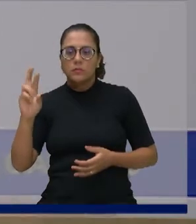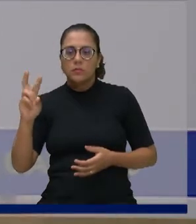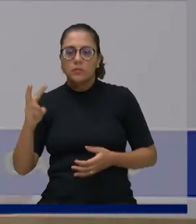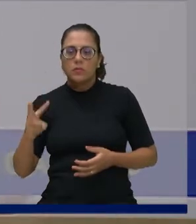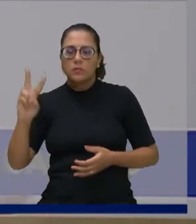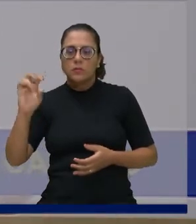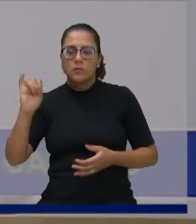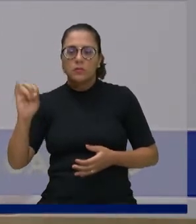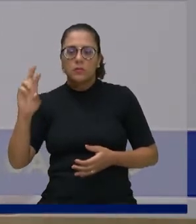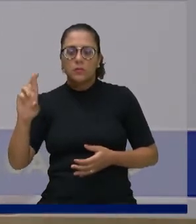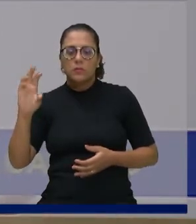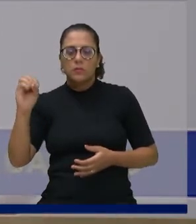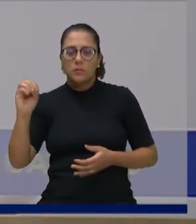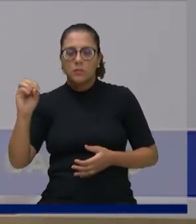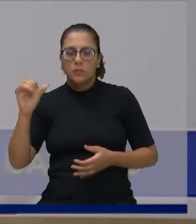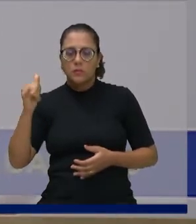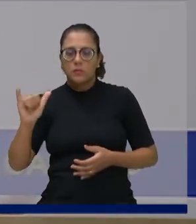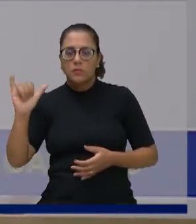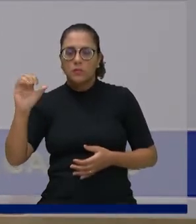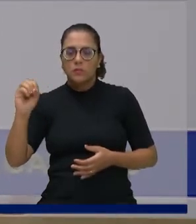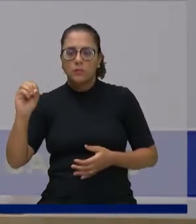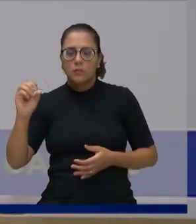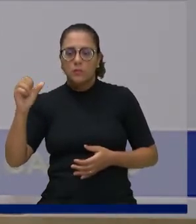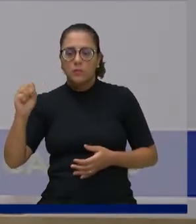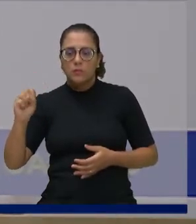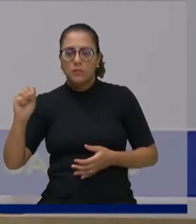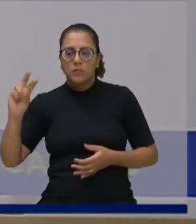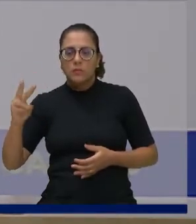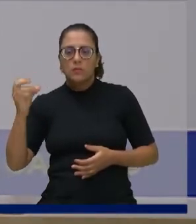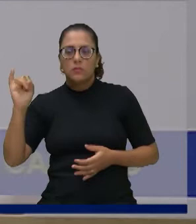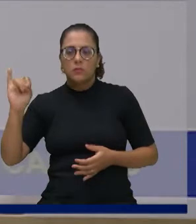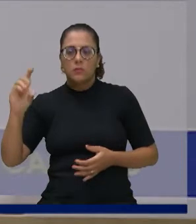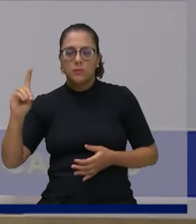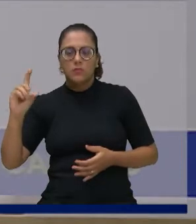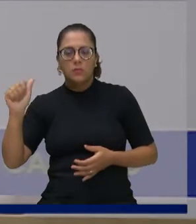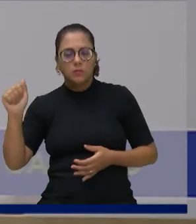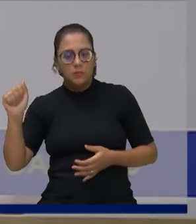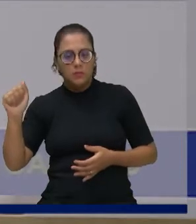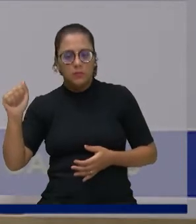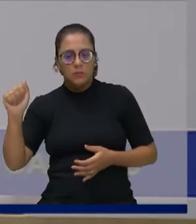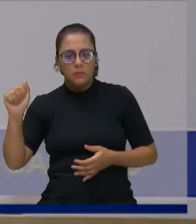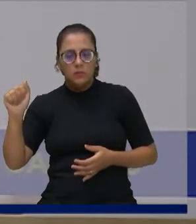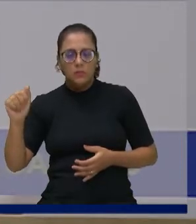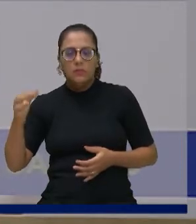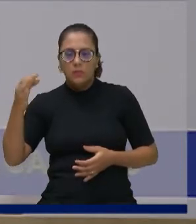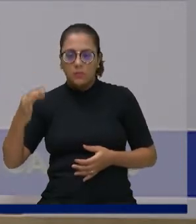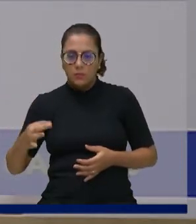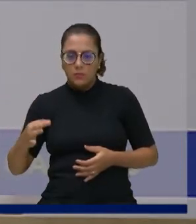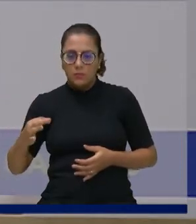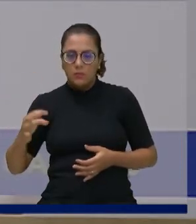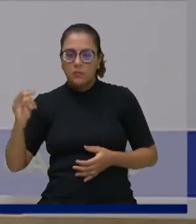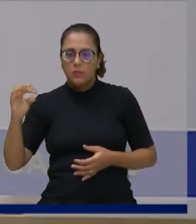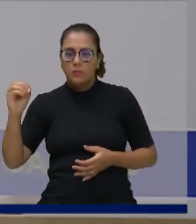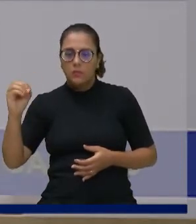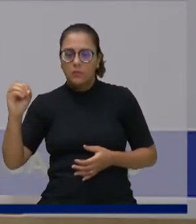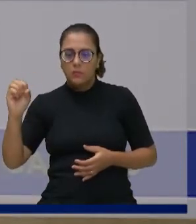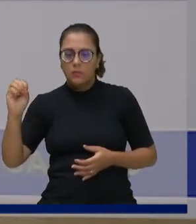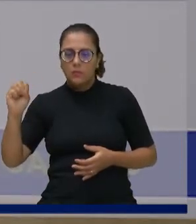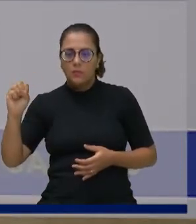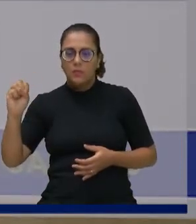verdade, foi lido Toshihiro Yoshida. Então, portanto, o nome correto é Toshihiro